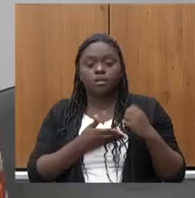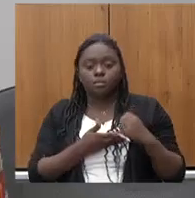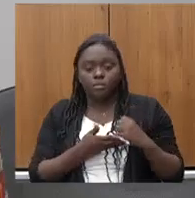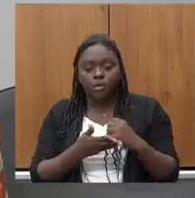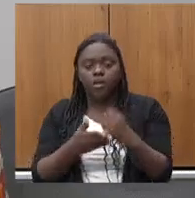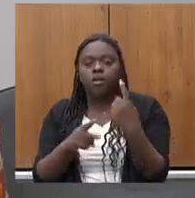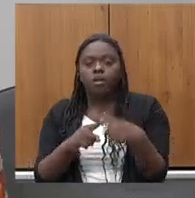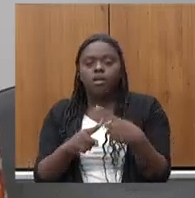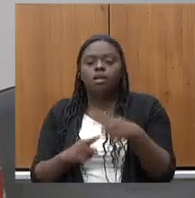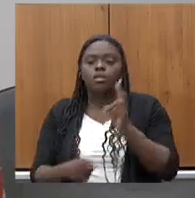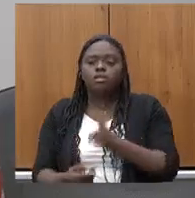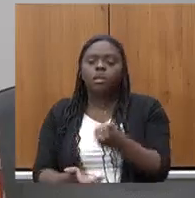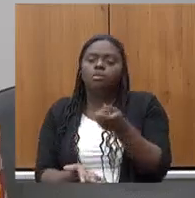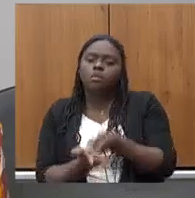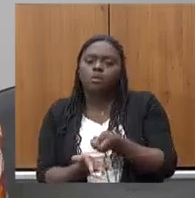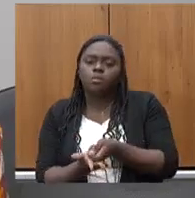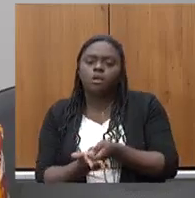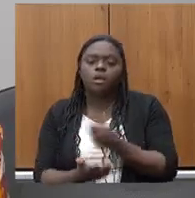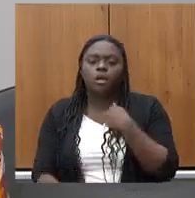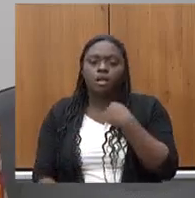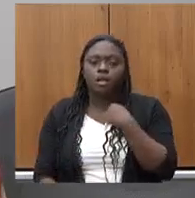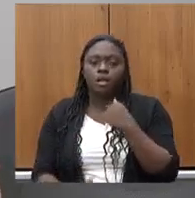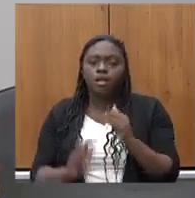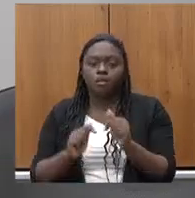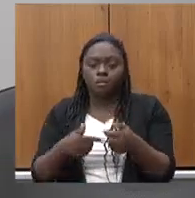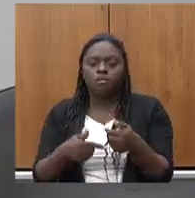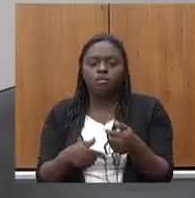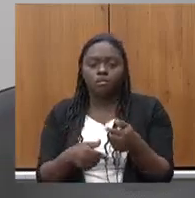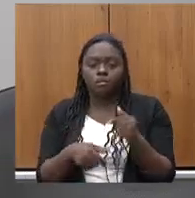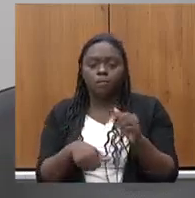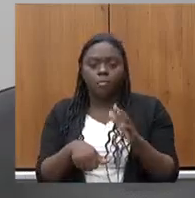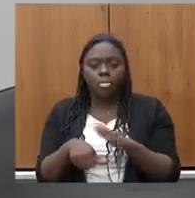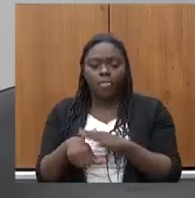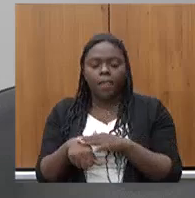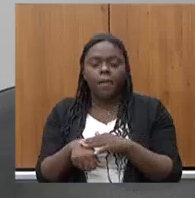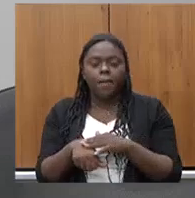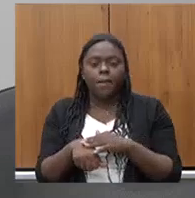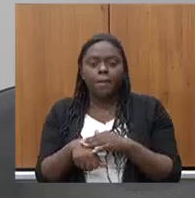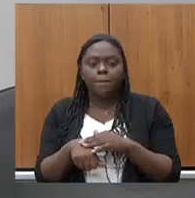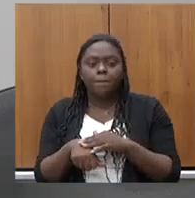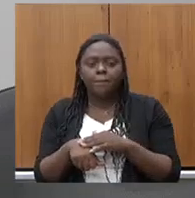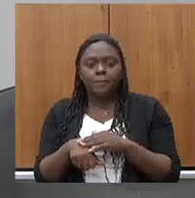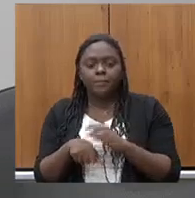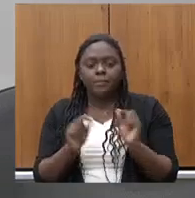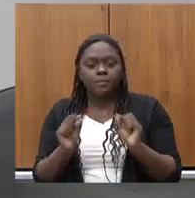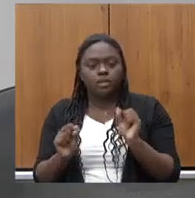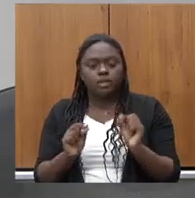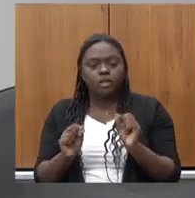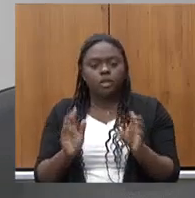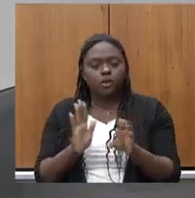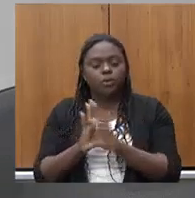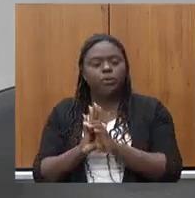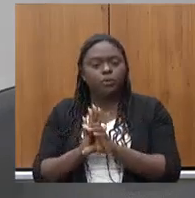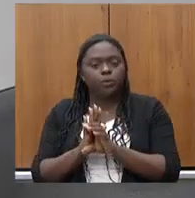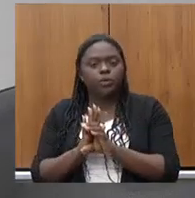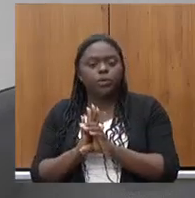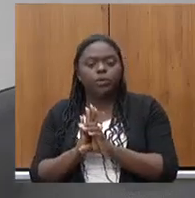porque sempre a cobrança eu ajuizei uma ação para que o mínimo constitucional fosse